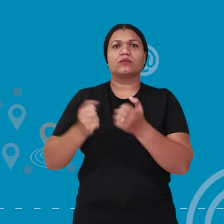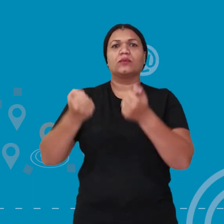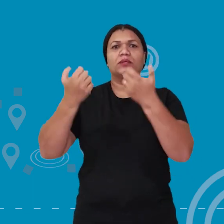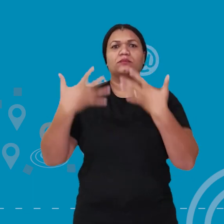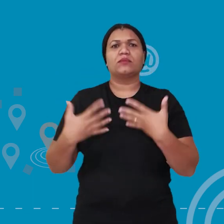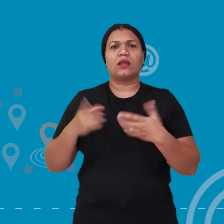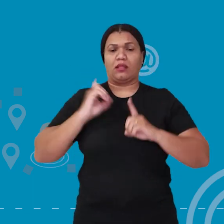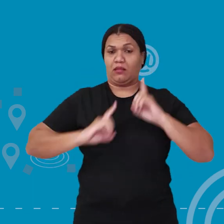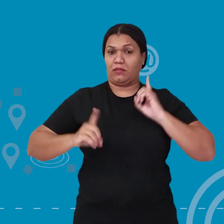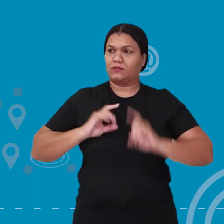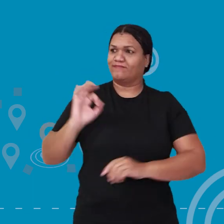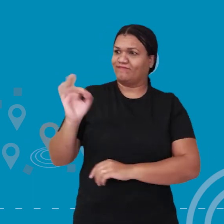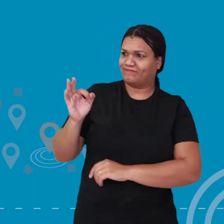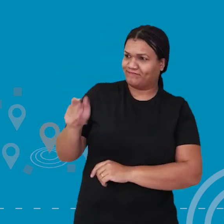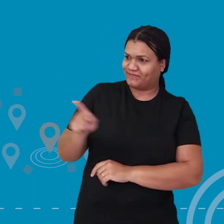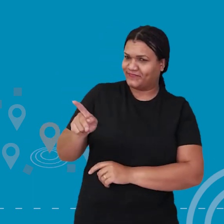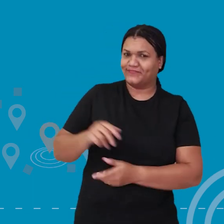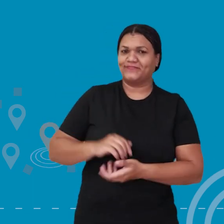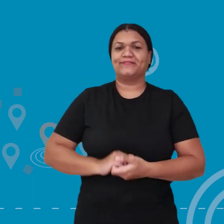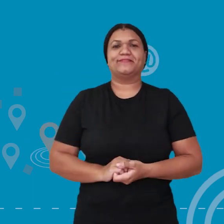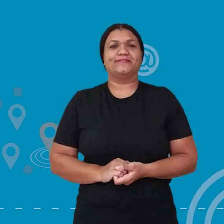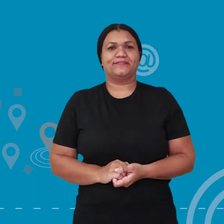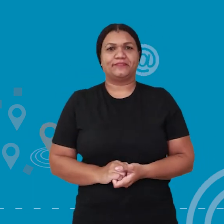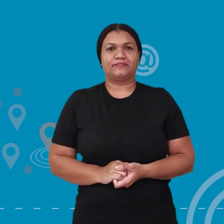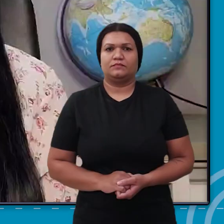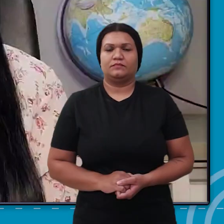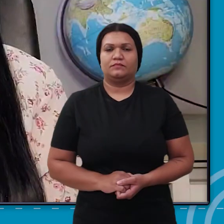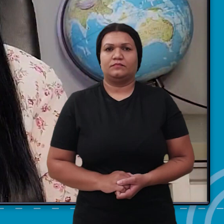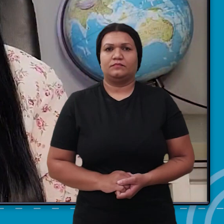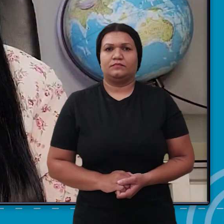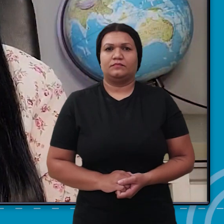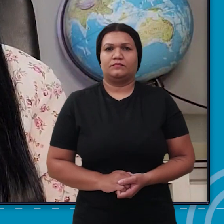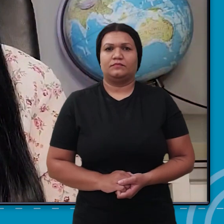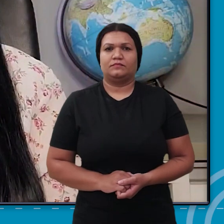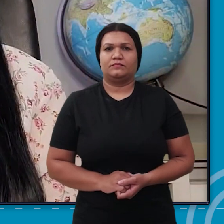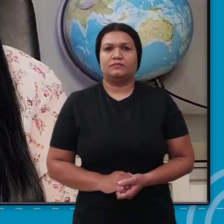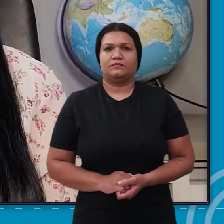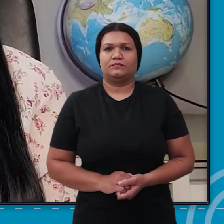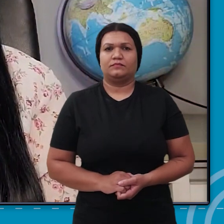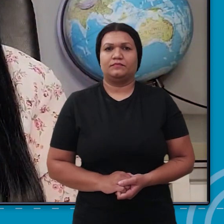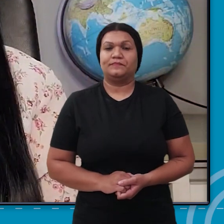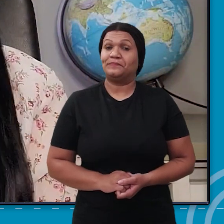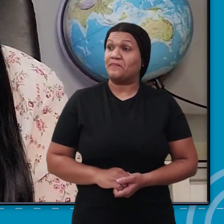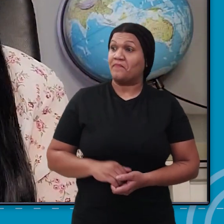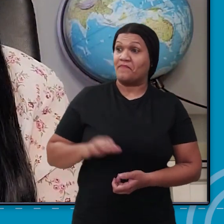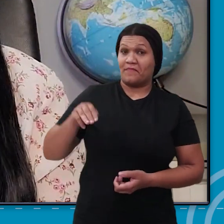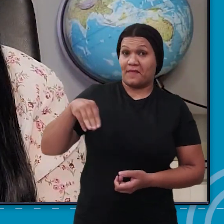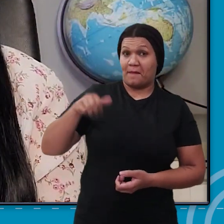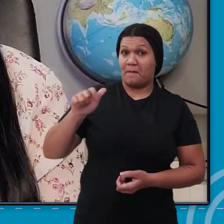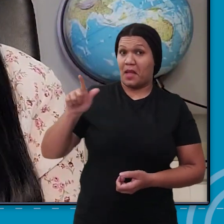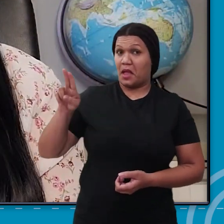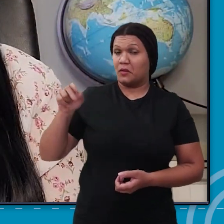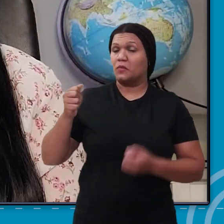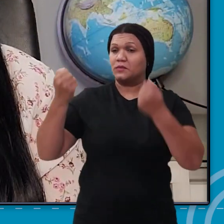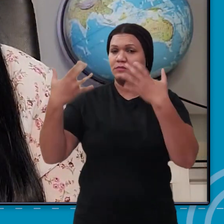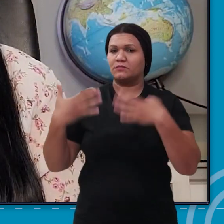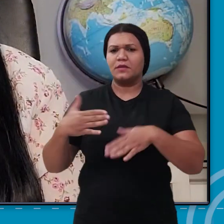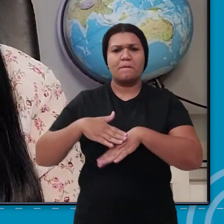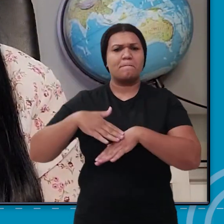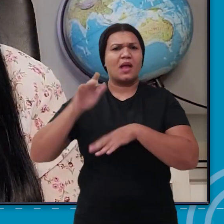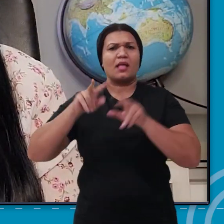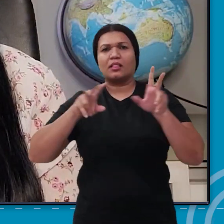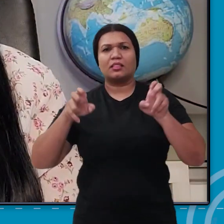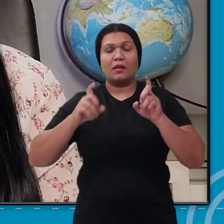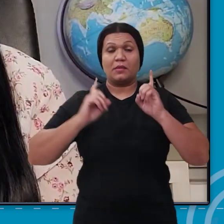fala da depressão. Não é mesmo, Daniele? Malu, falo mais sobre a depressão aqui no meu livro, como